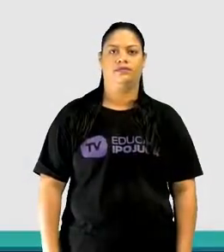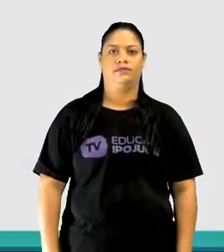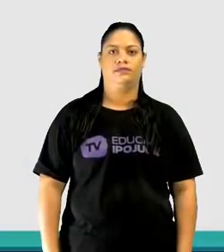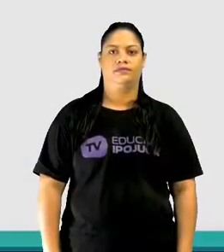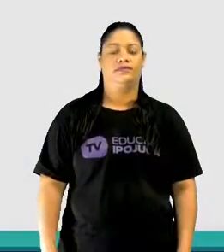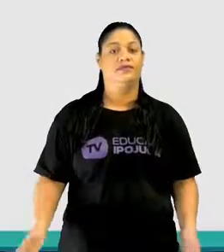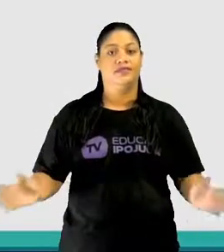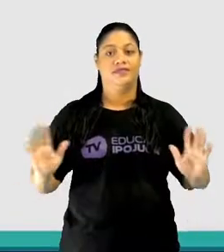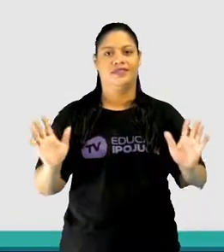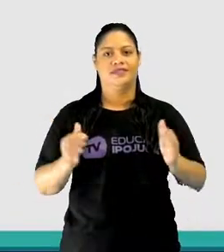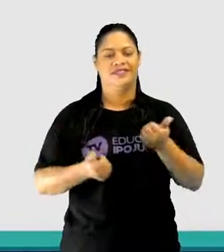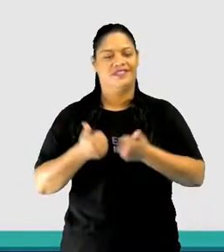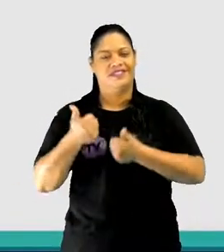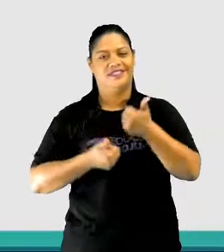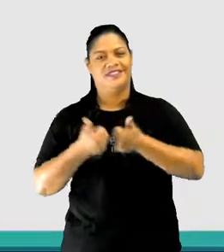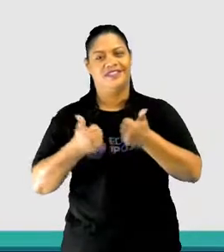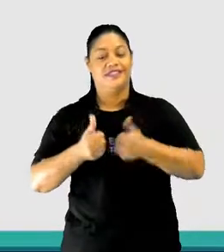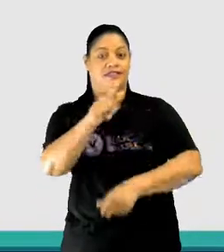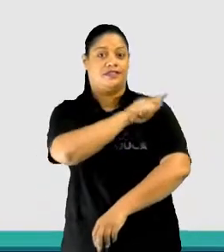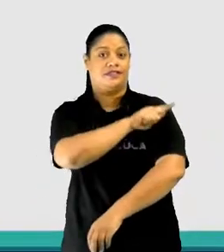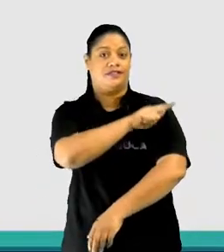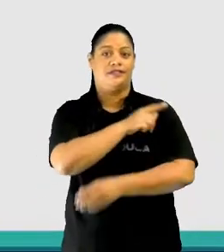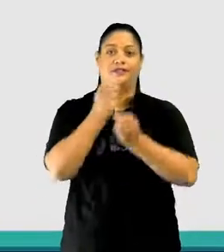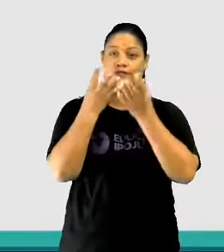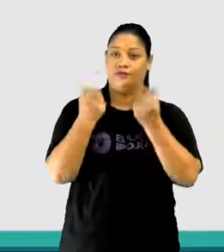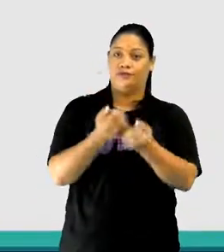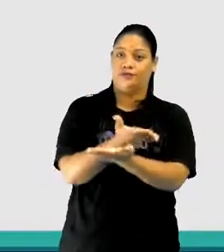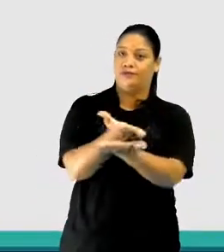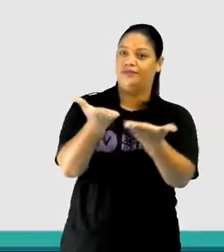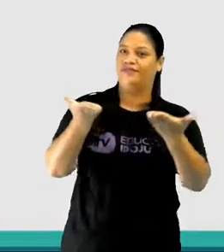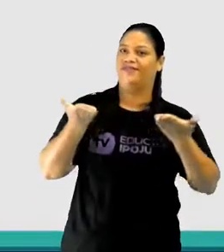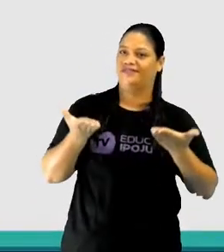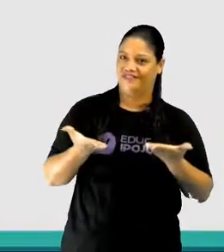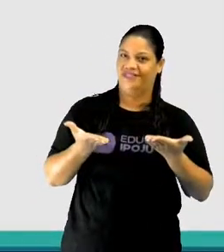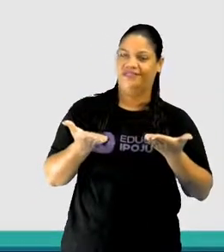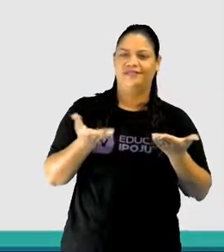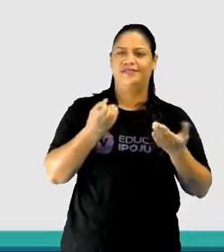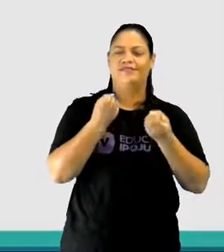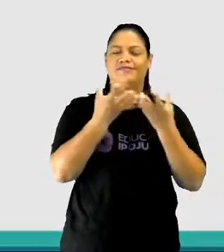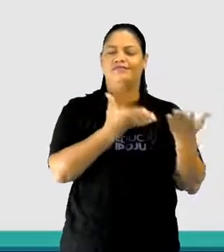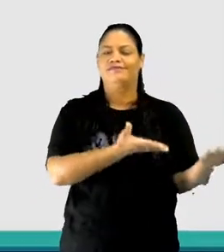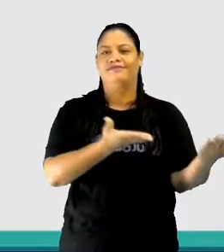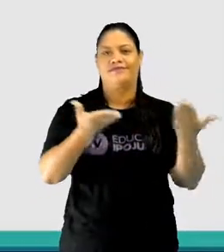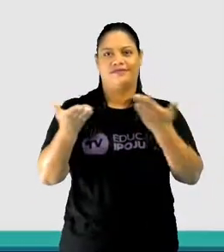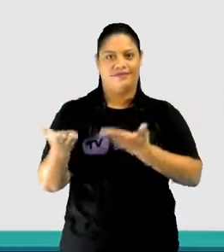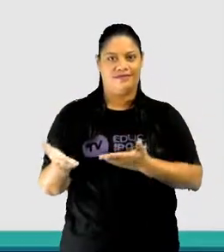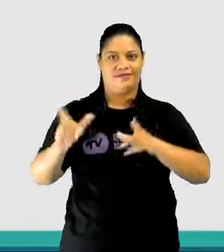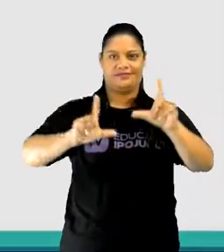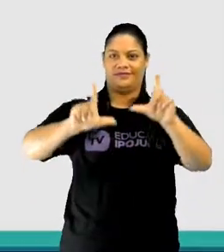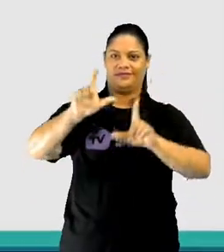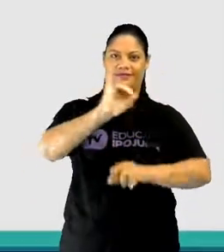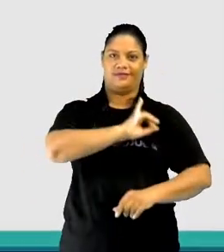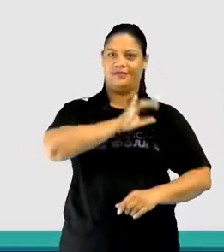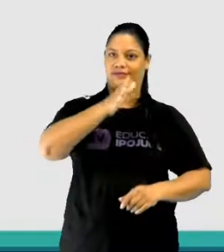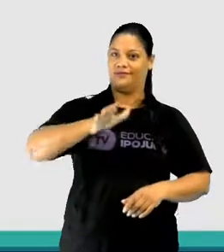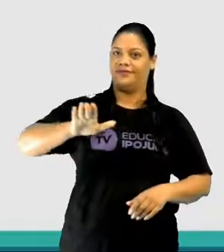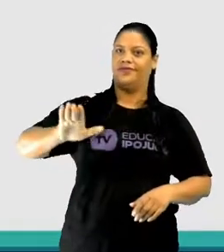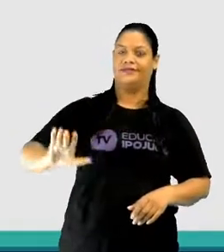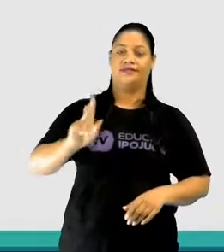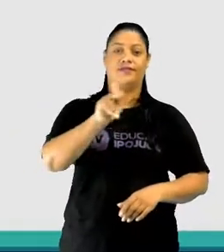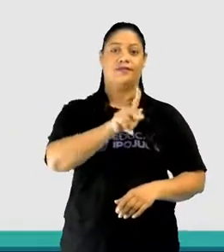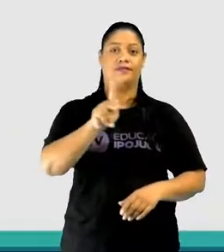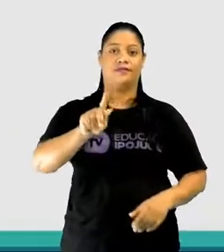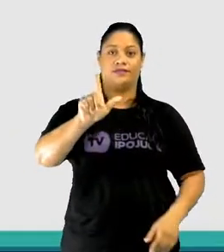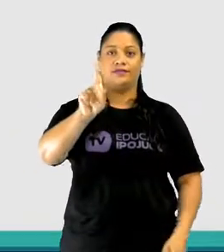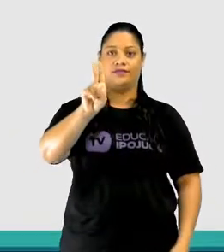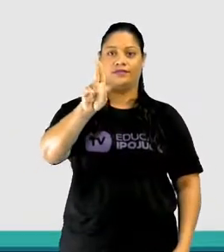E aí, galerinha do sétimo ano, tudo bem com vocês? Sejam bem-vindos à TV Educa e Pojuca. Eu sou o